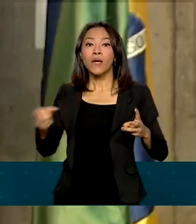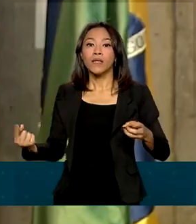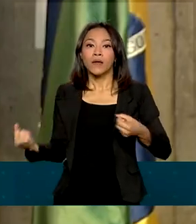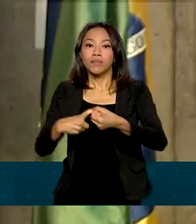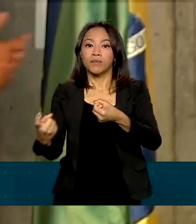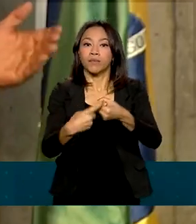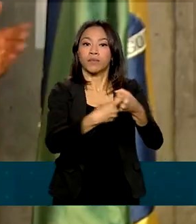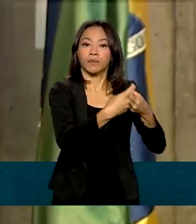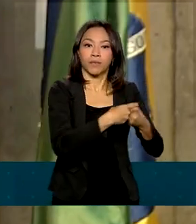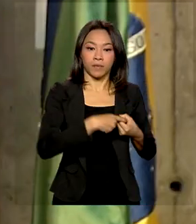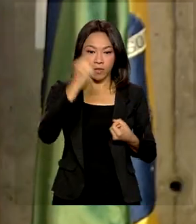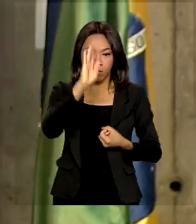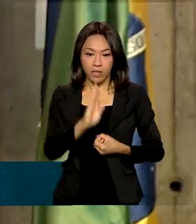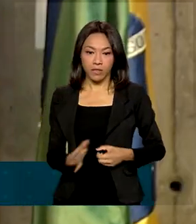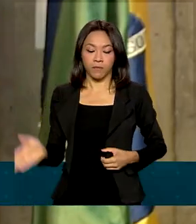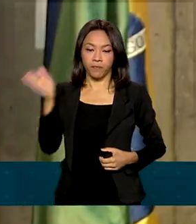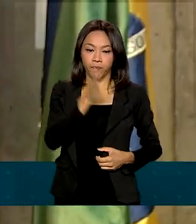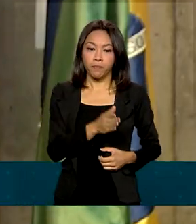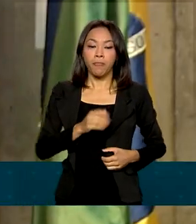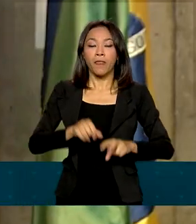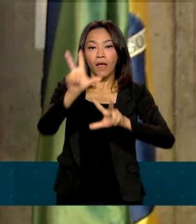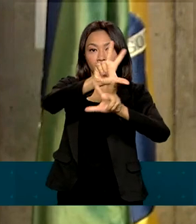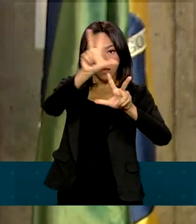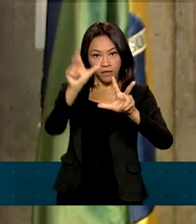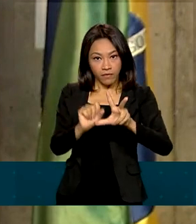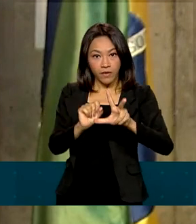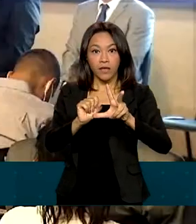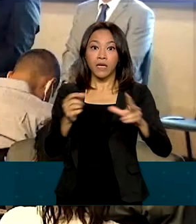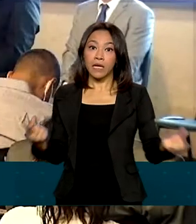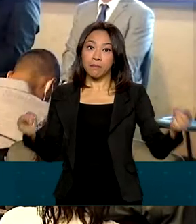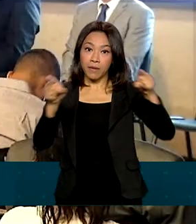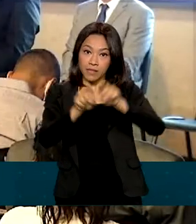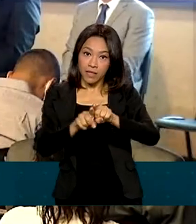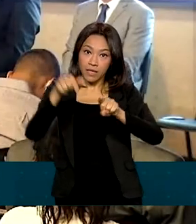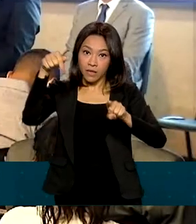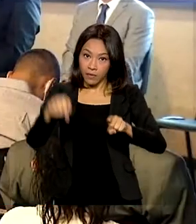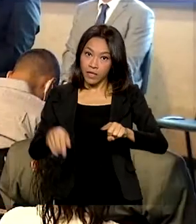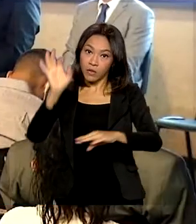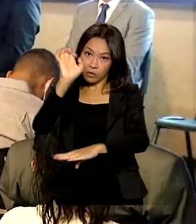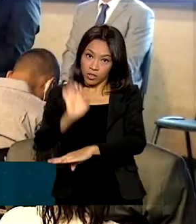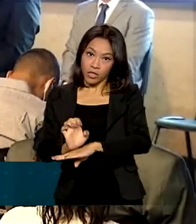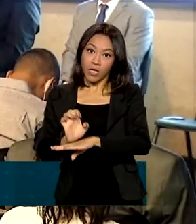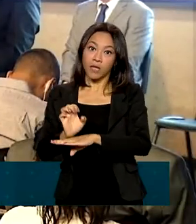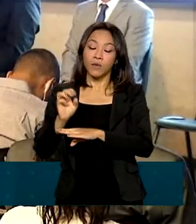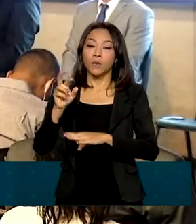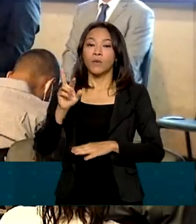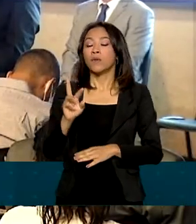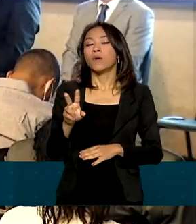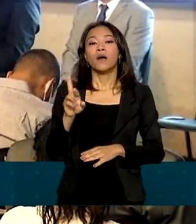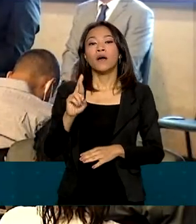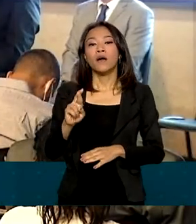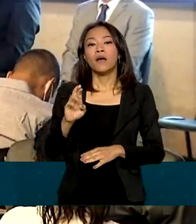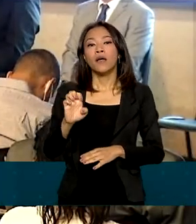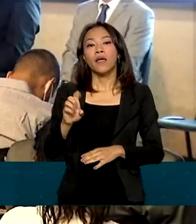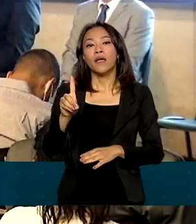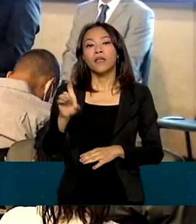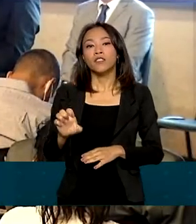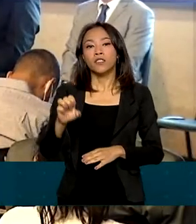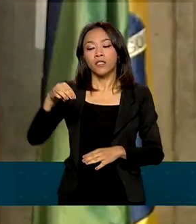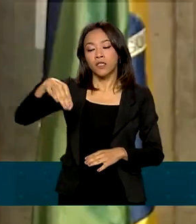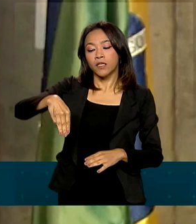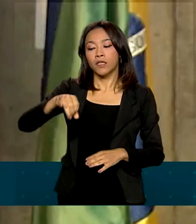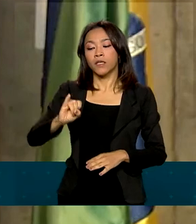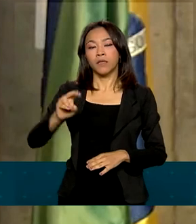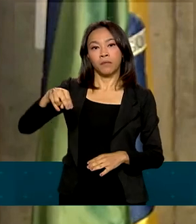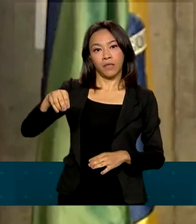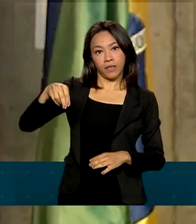A TV Brasil, em parceria com a Rede Minas, está construindo um novo momento aqui em Minas Gerais, onde a gente está conquistando